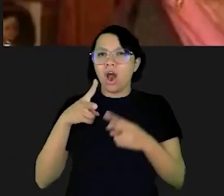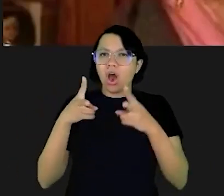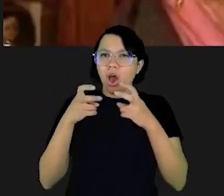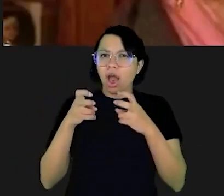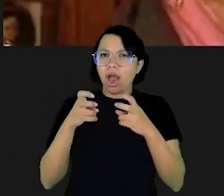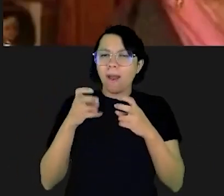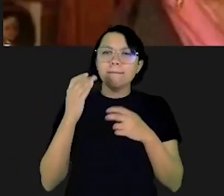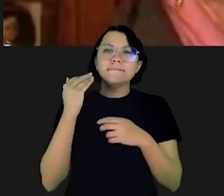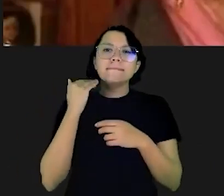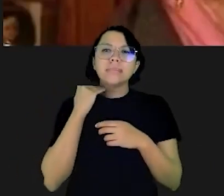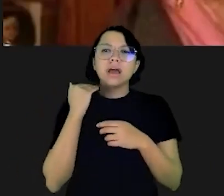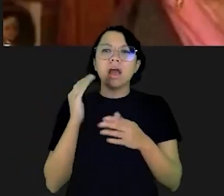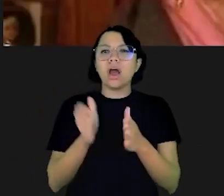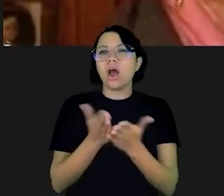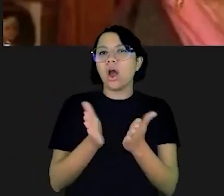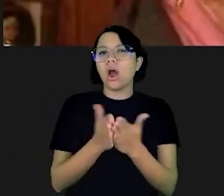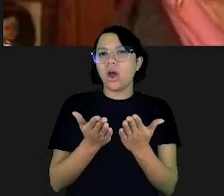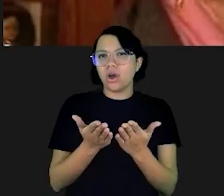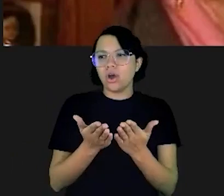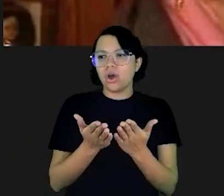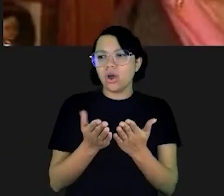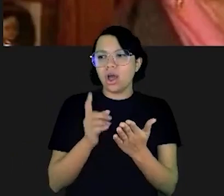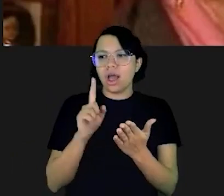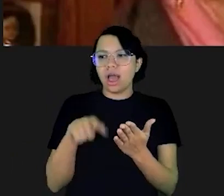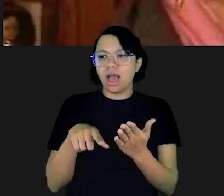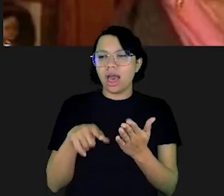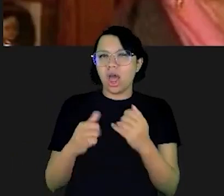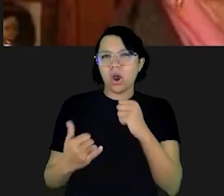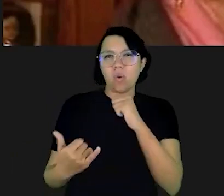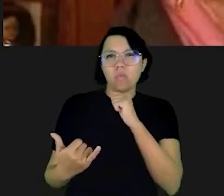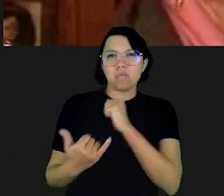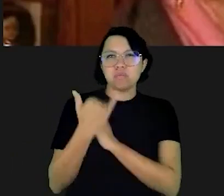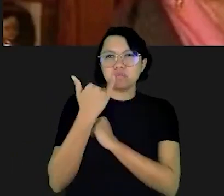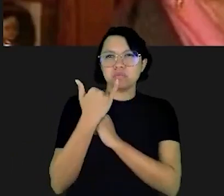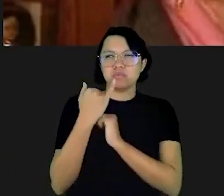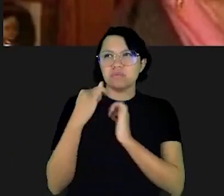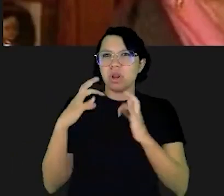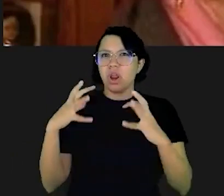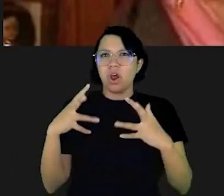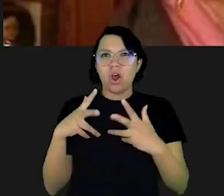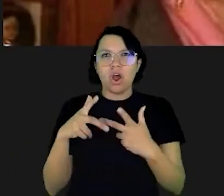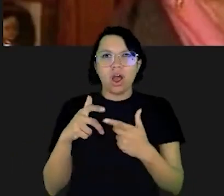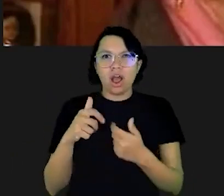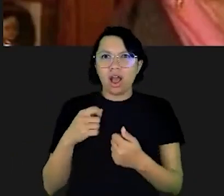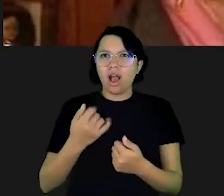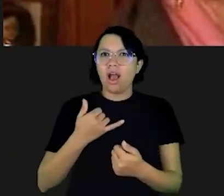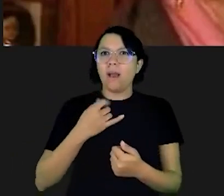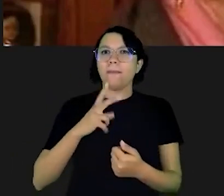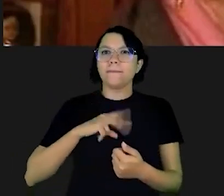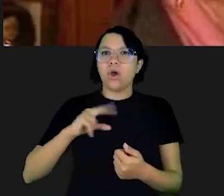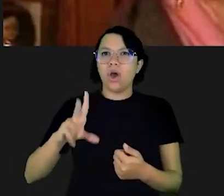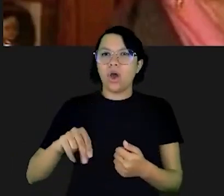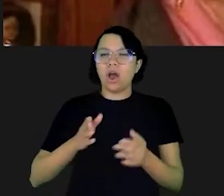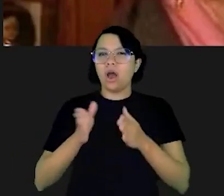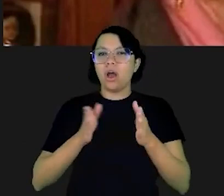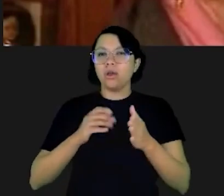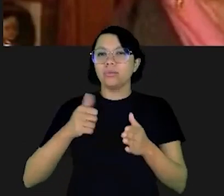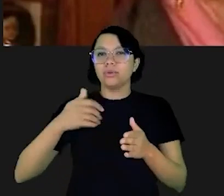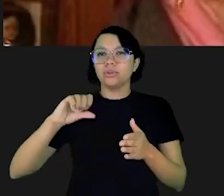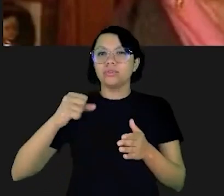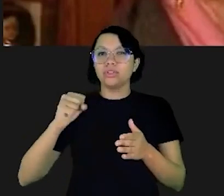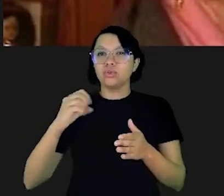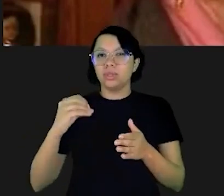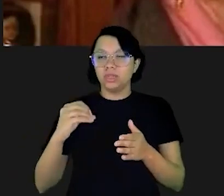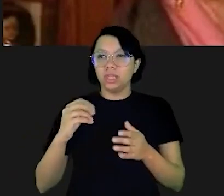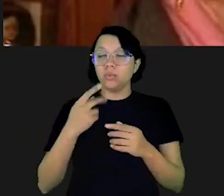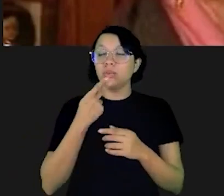a dona Maria, considerada a banqueira dos pobres, ela aplicou um tremendo golpe em Portugal nos anos